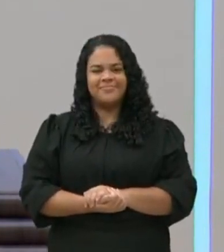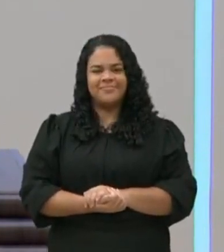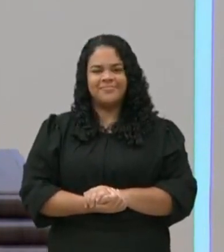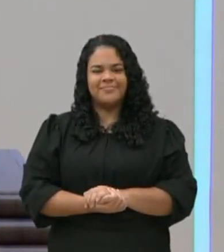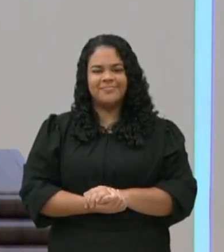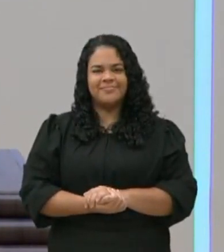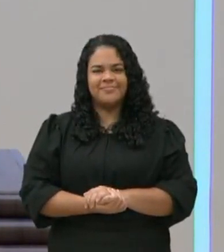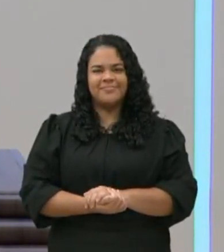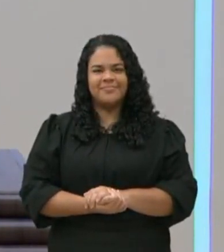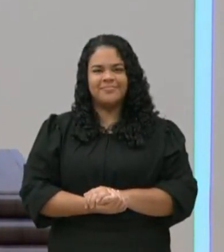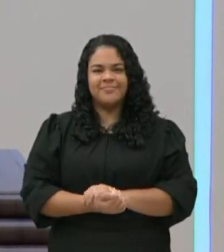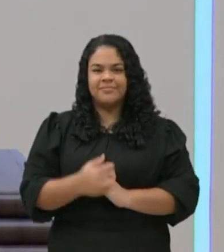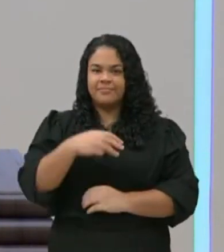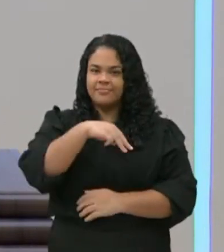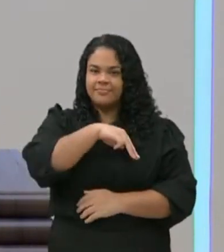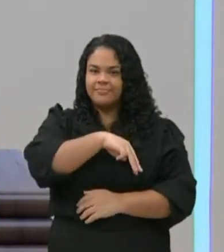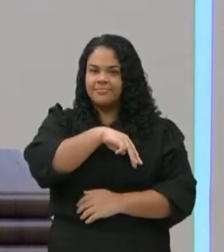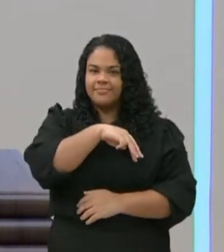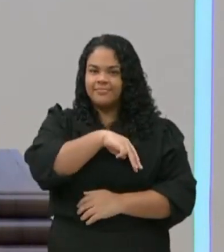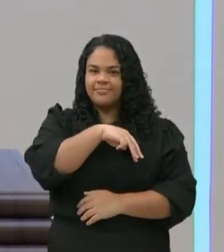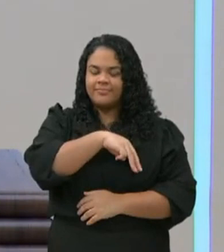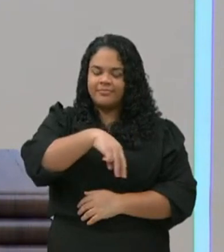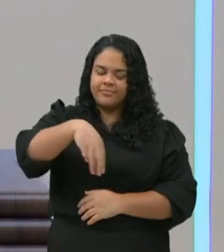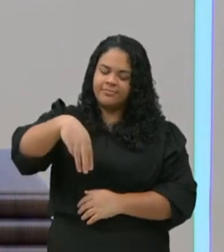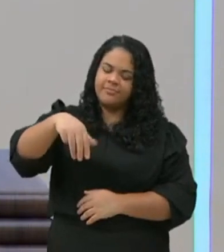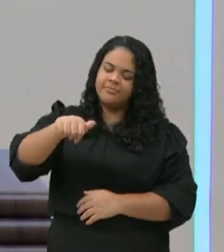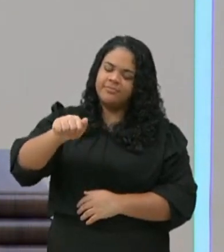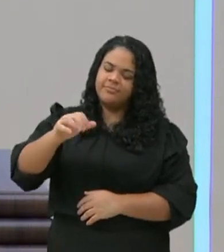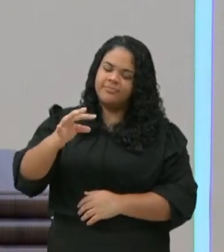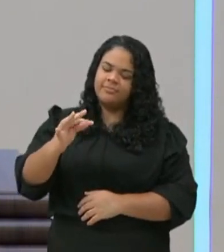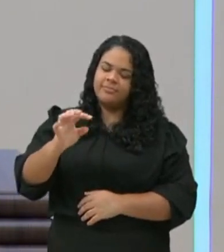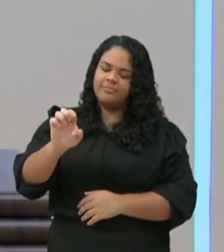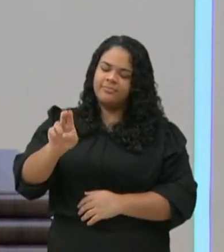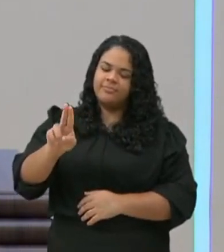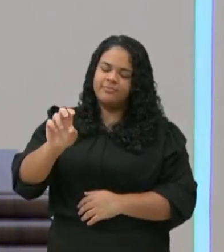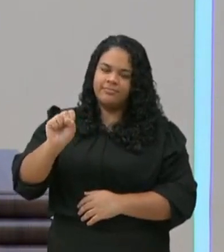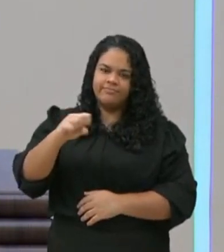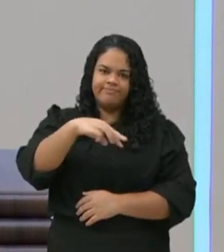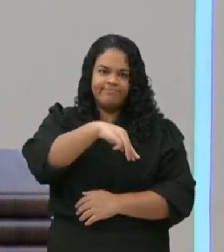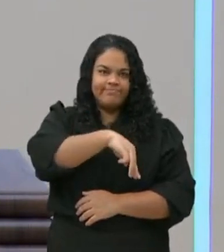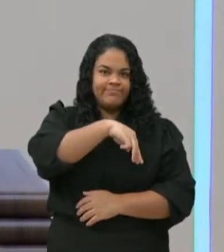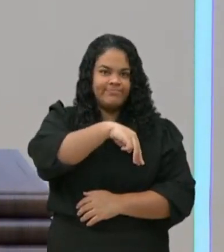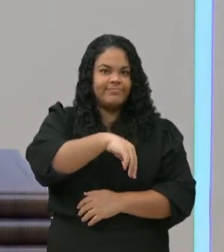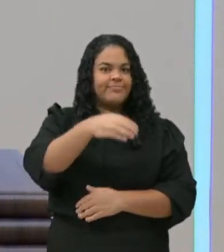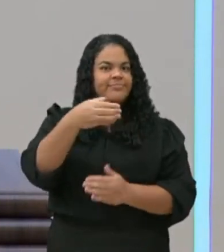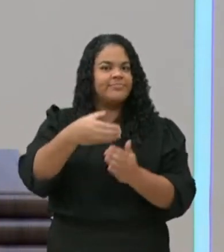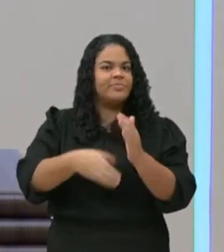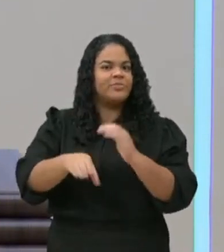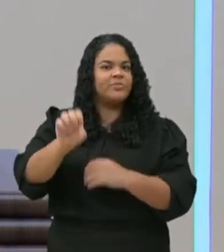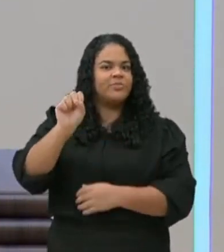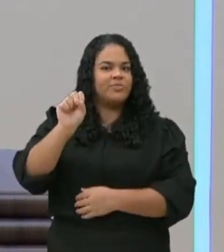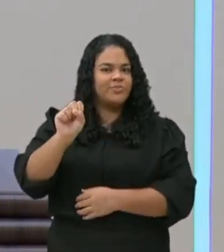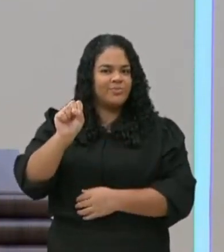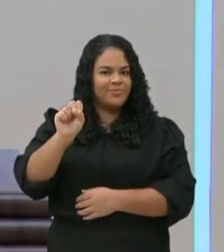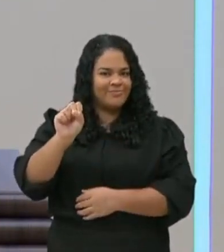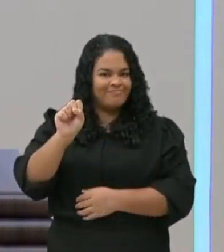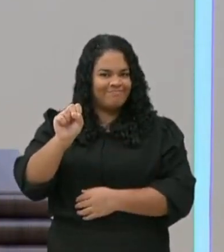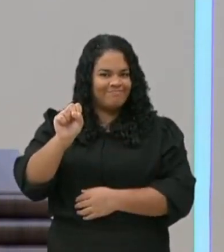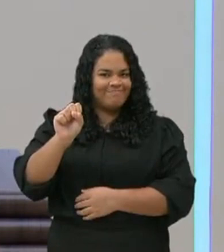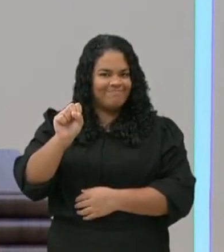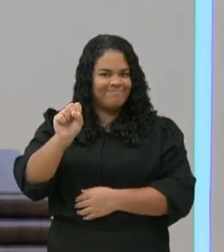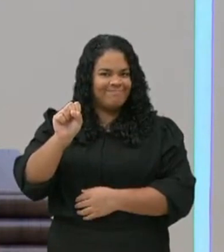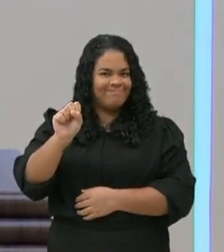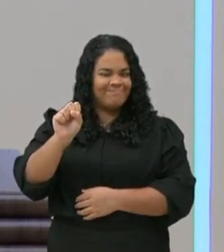por Mateus. Mateus capítulo de número 8, nós estaremos lendo